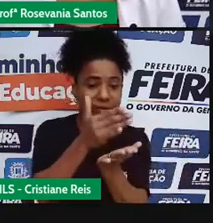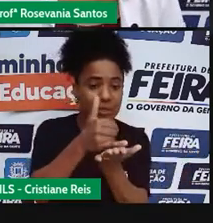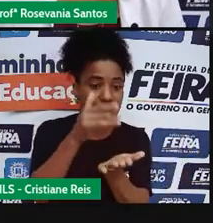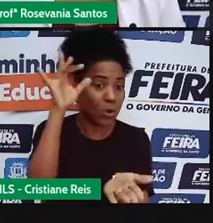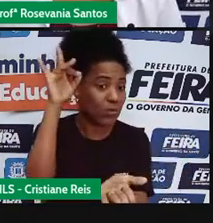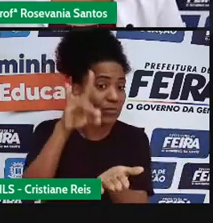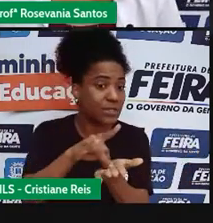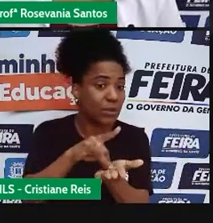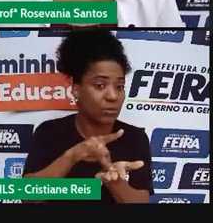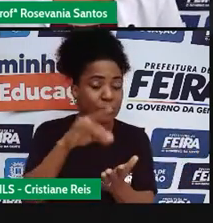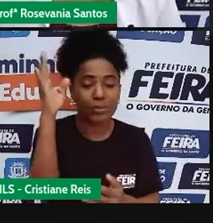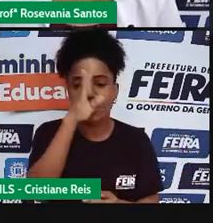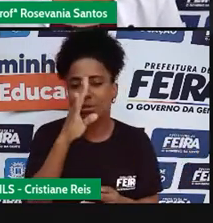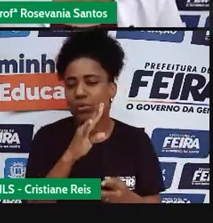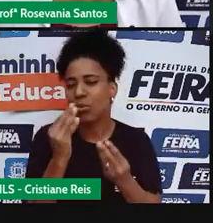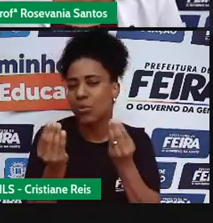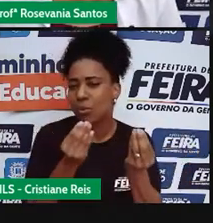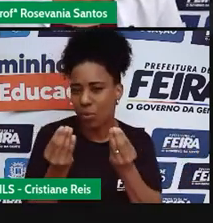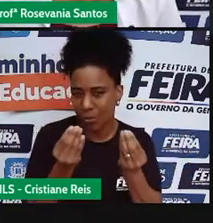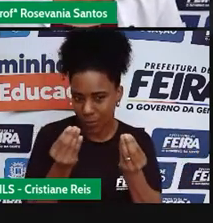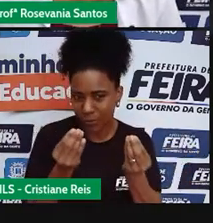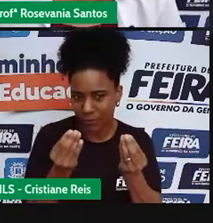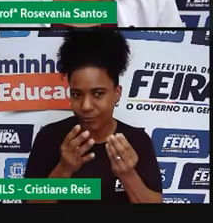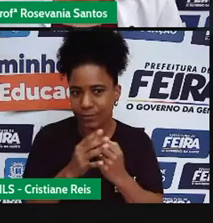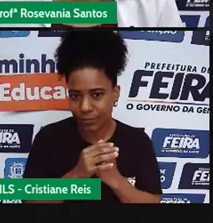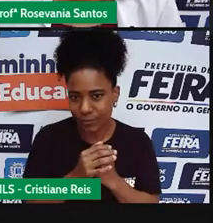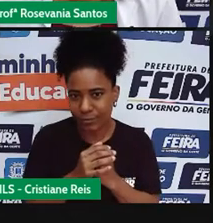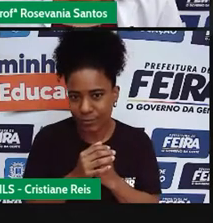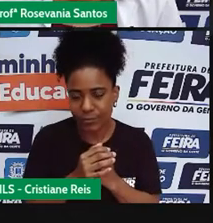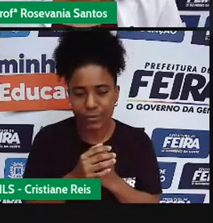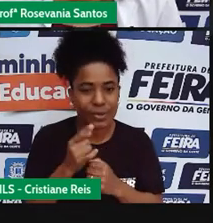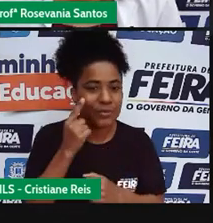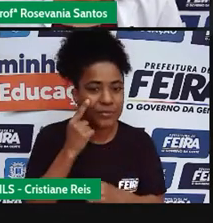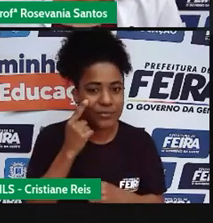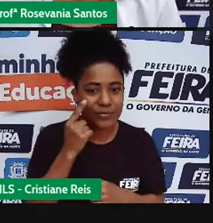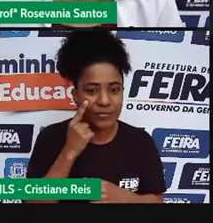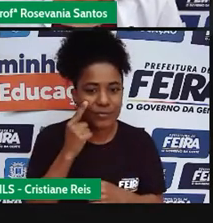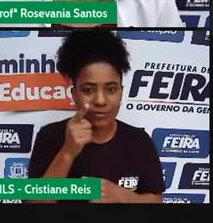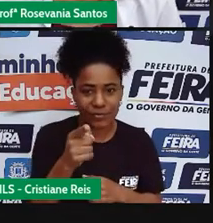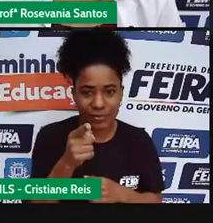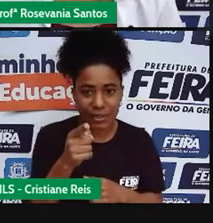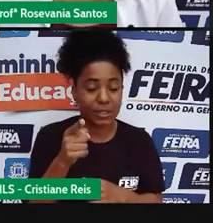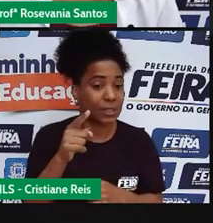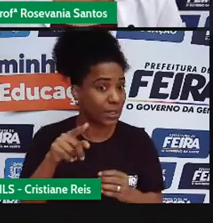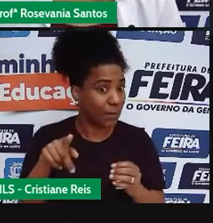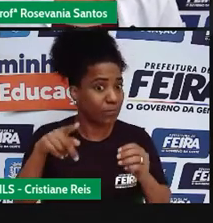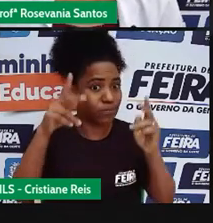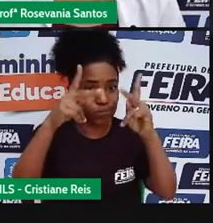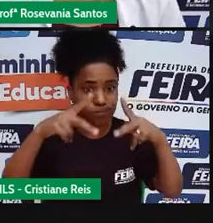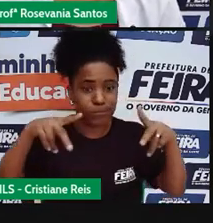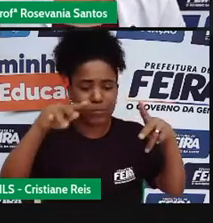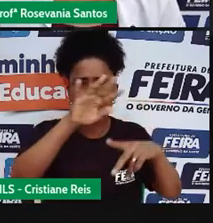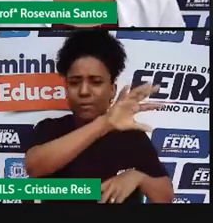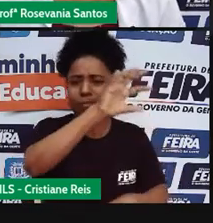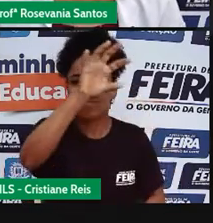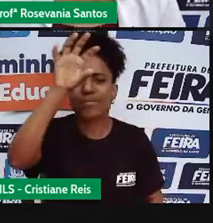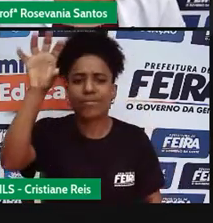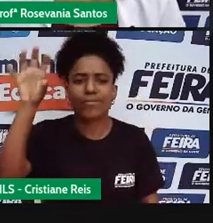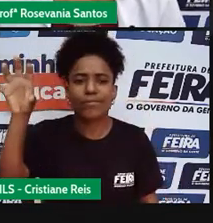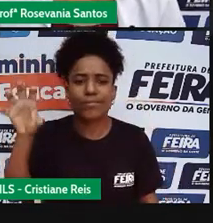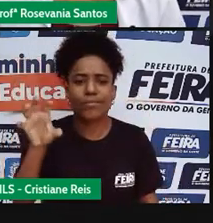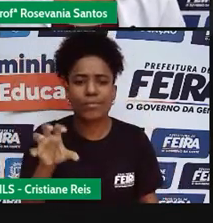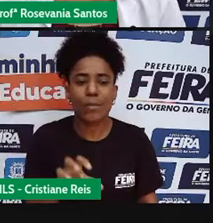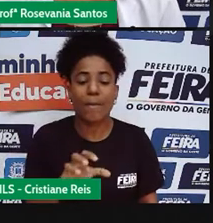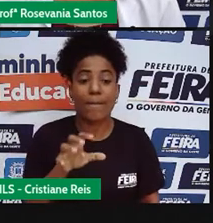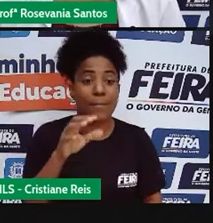brasileiro. Então, essa divisão, ela também aqui, também tá, né, dividida de forma política, porque a divisão política pra